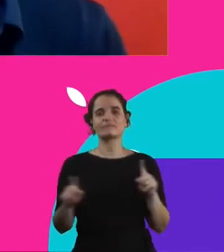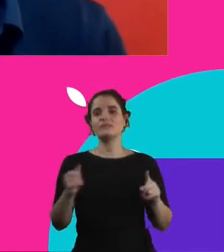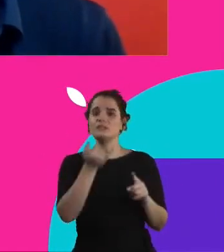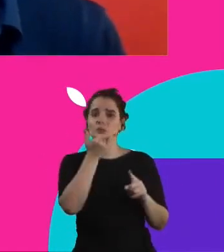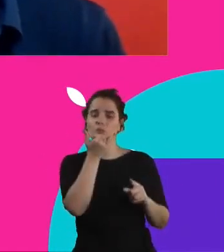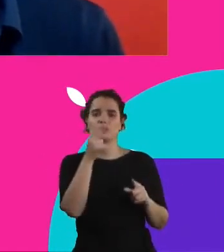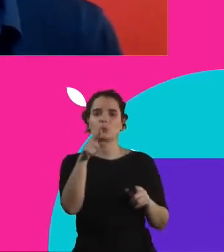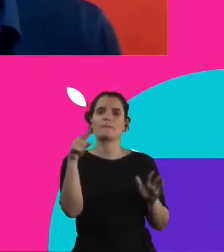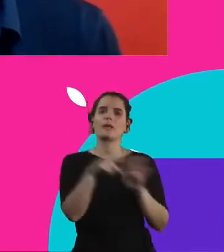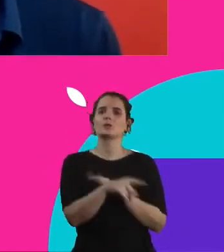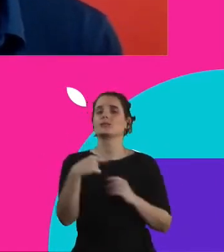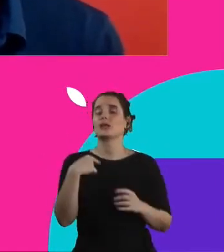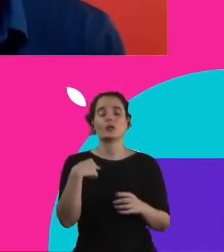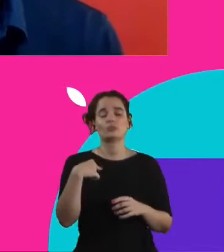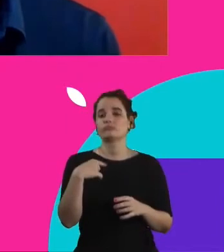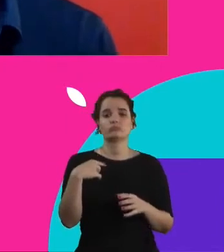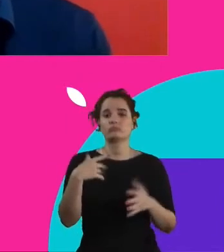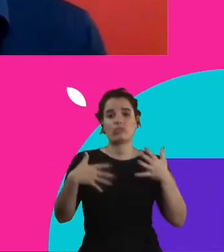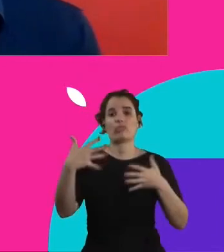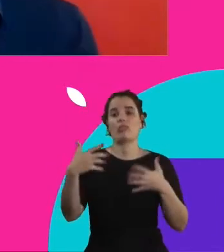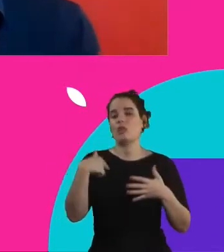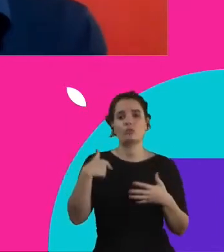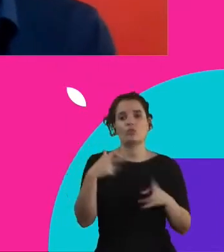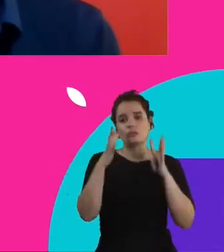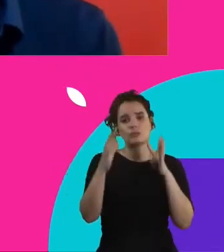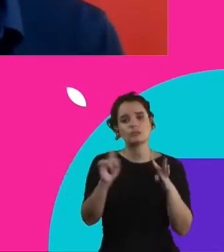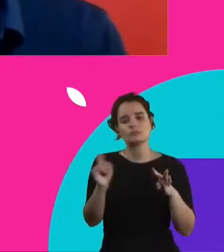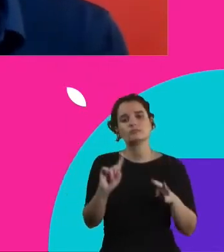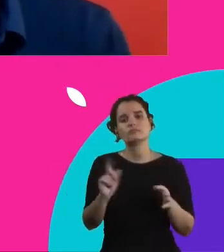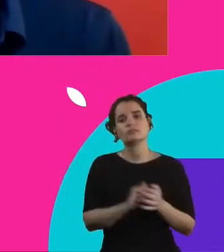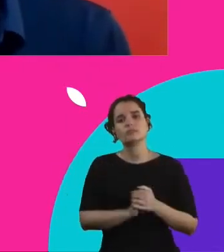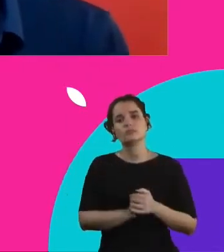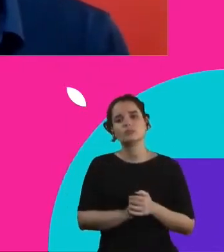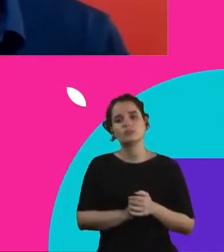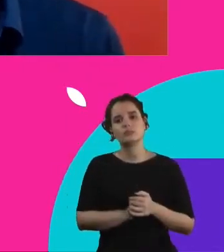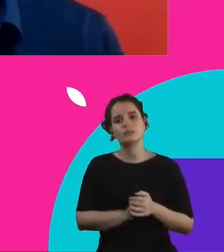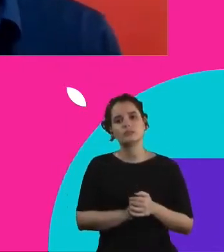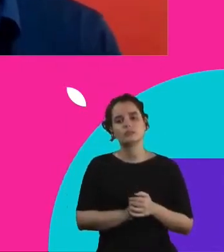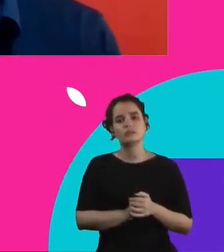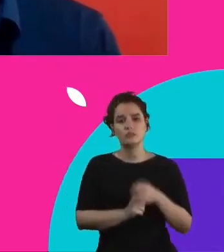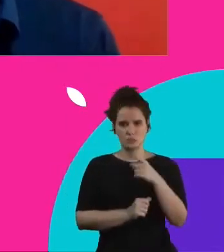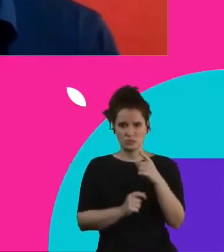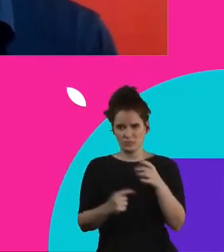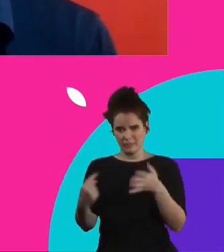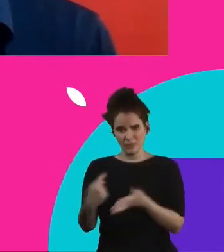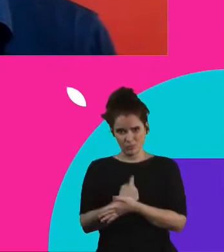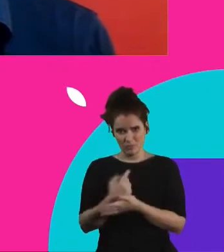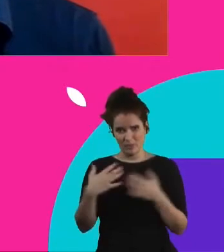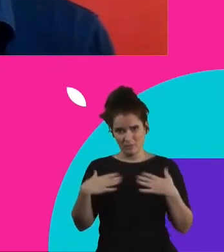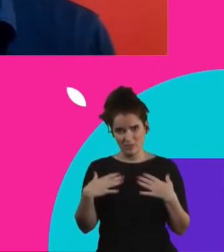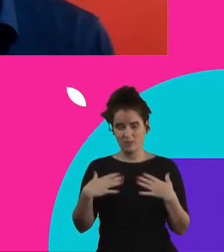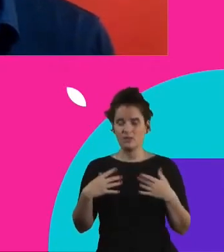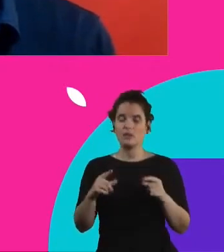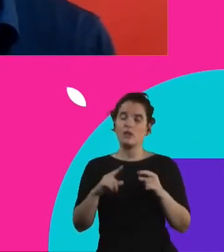fala. Eu me desculpo aqui, mas eu estava te ouvindo, Alcione. não sei se você direcionou alguma pergunta,